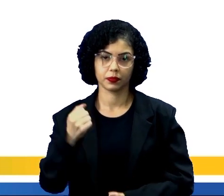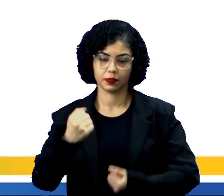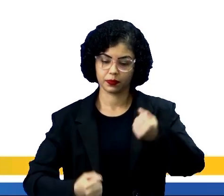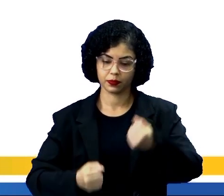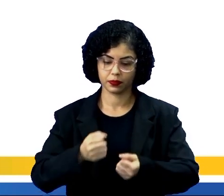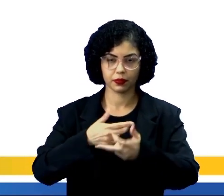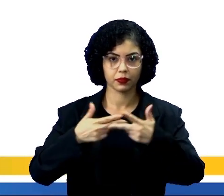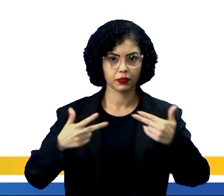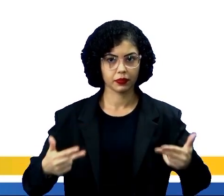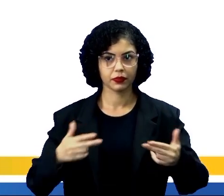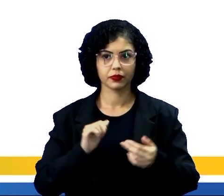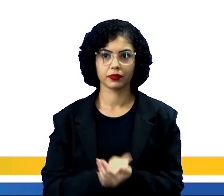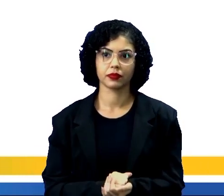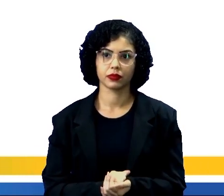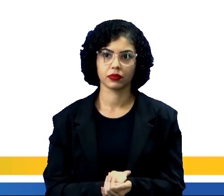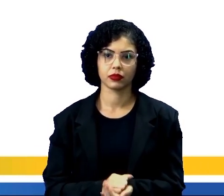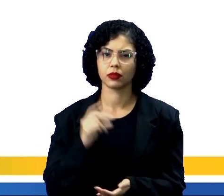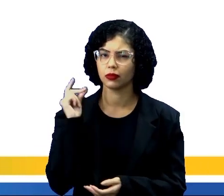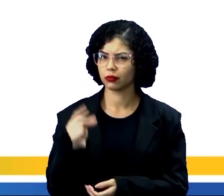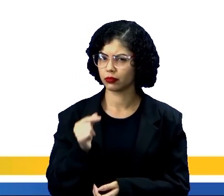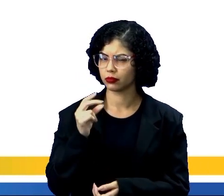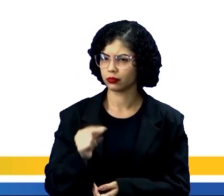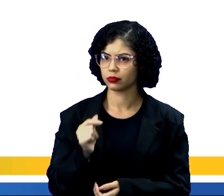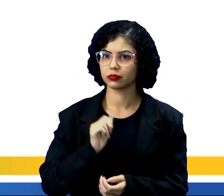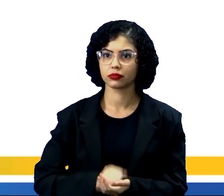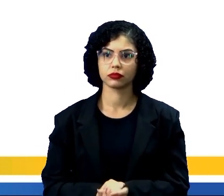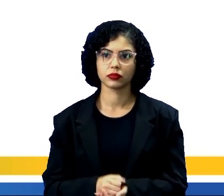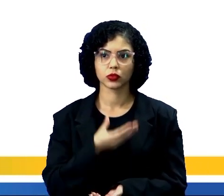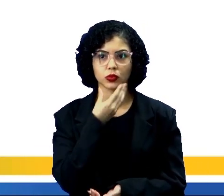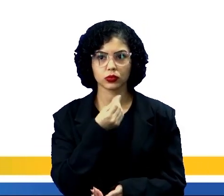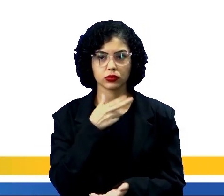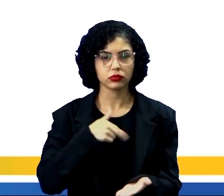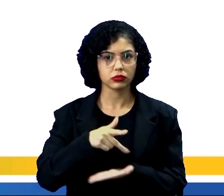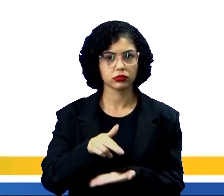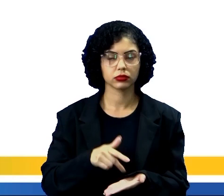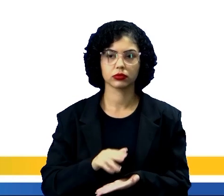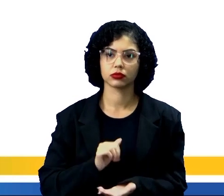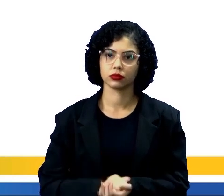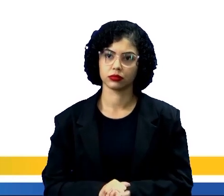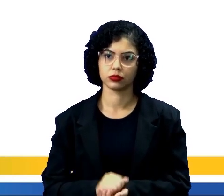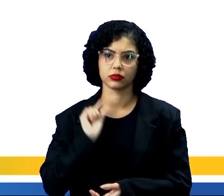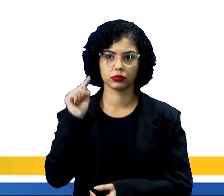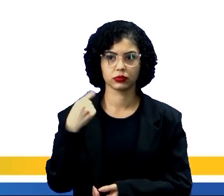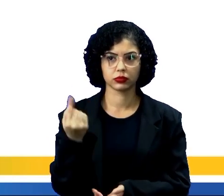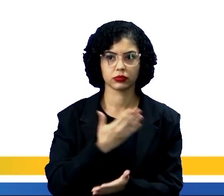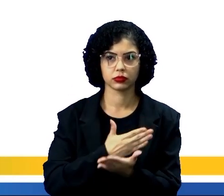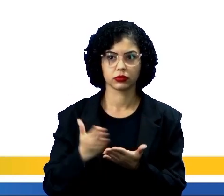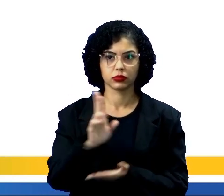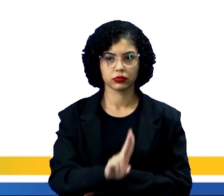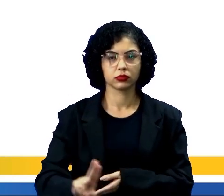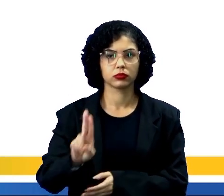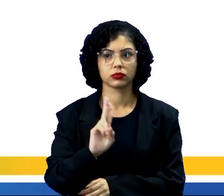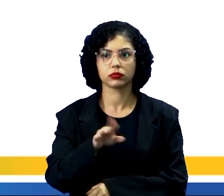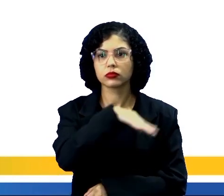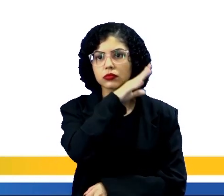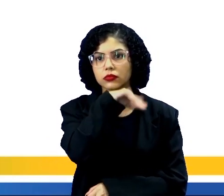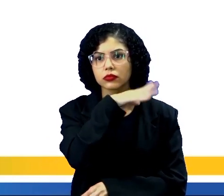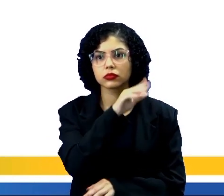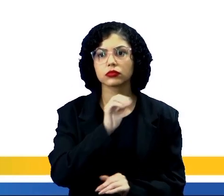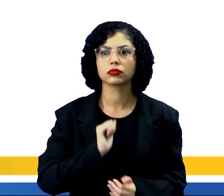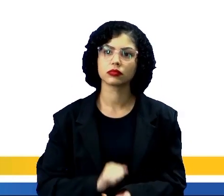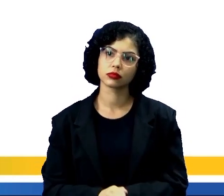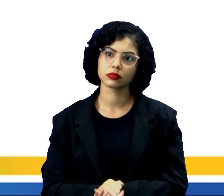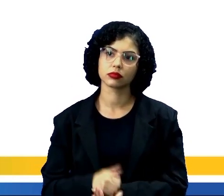Os transportes. Por muito tempo, o homem andou a pé, depois começou a utilizar